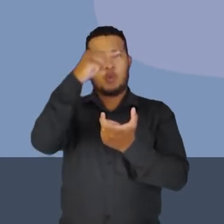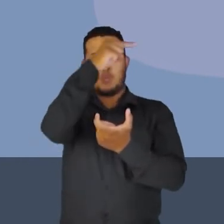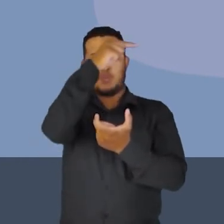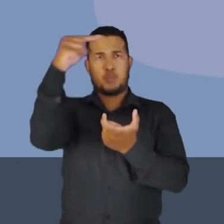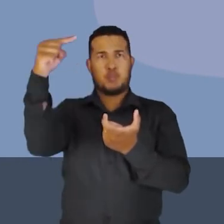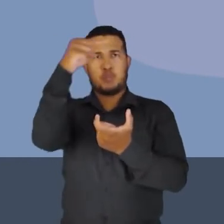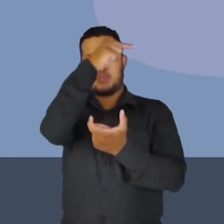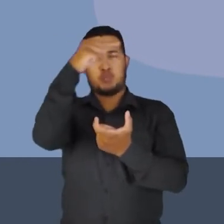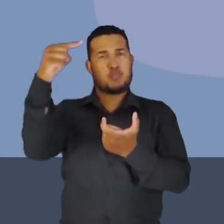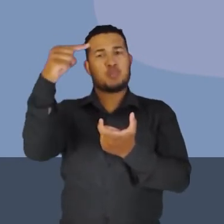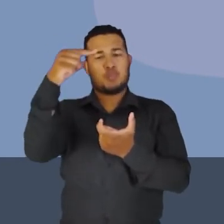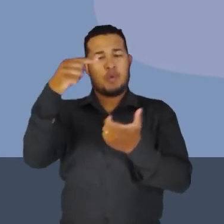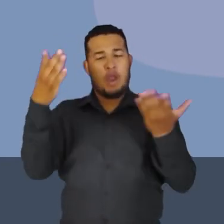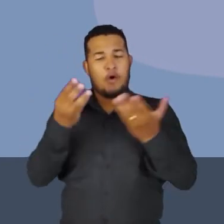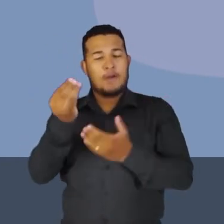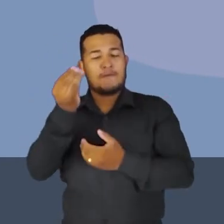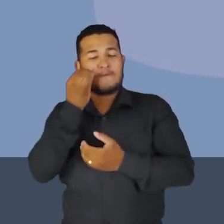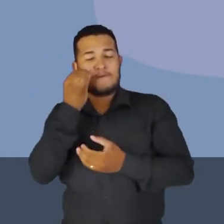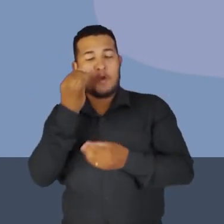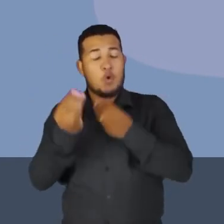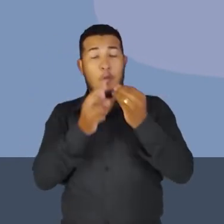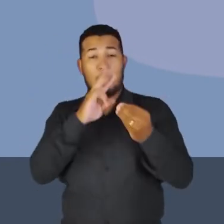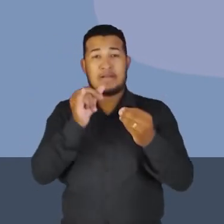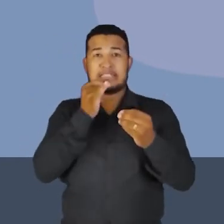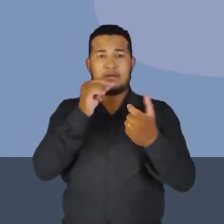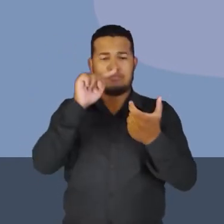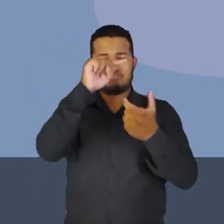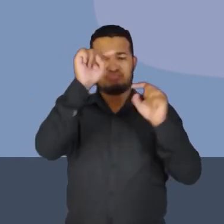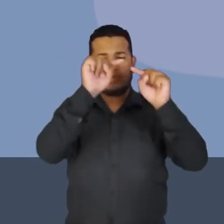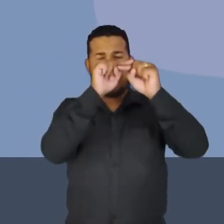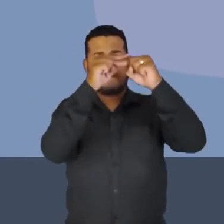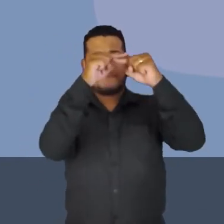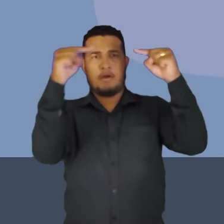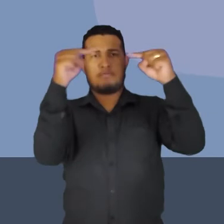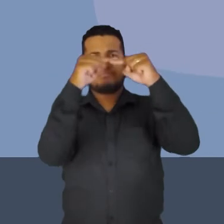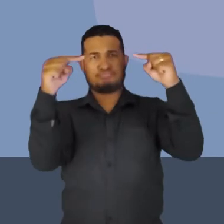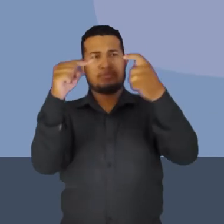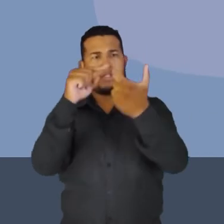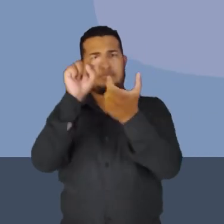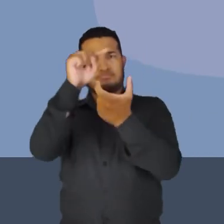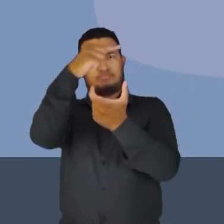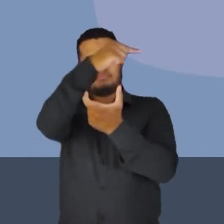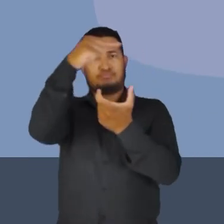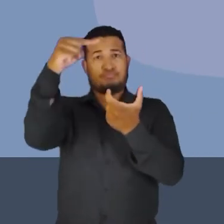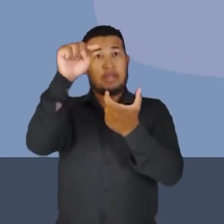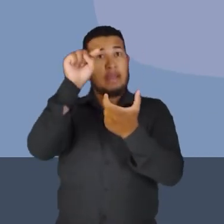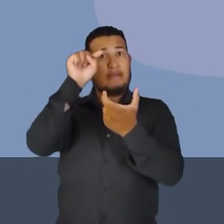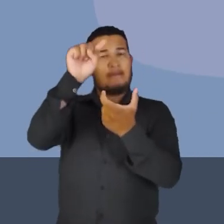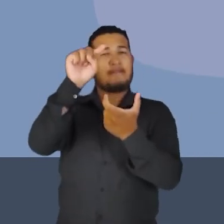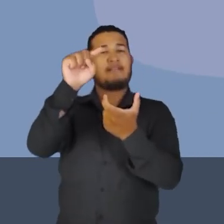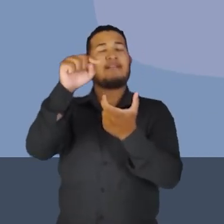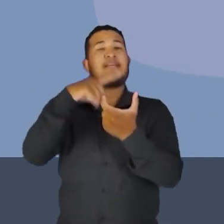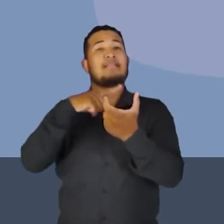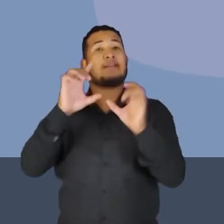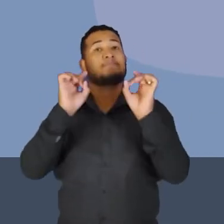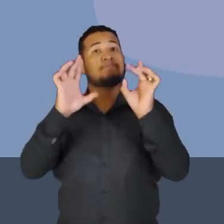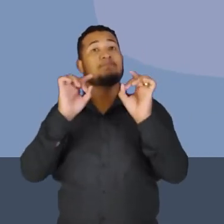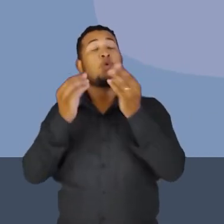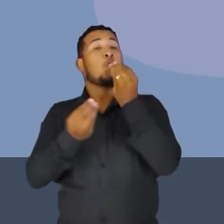ali e vamos acompanhar as linhas de campo. Olha lá, um vetor tangente e naquele ponto as linhas de campo